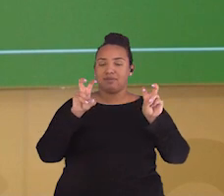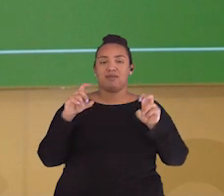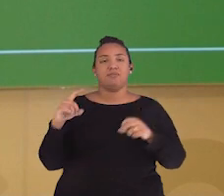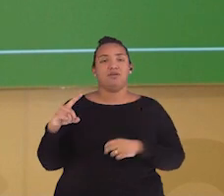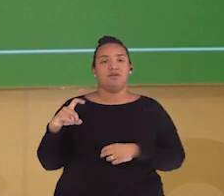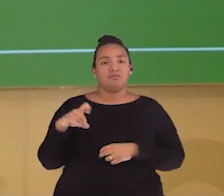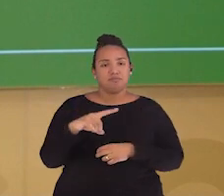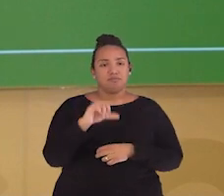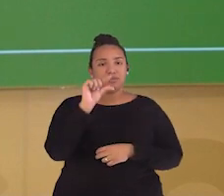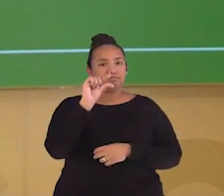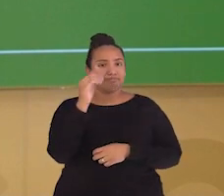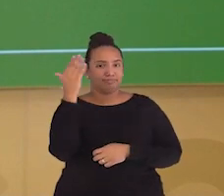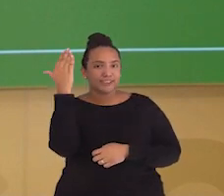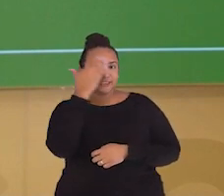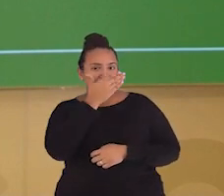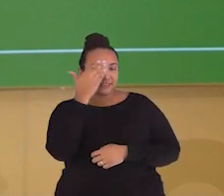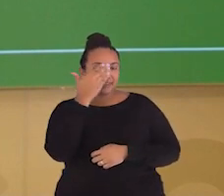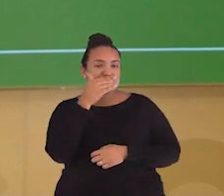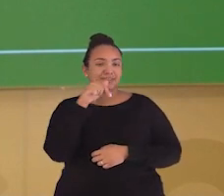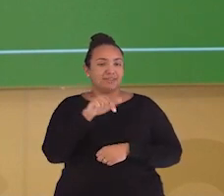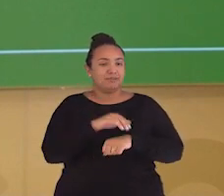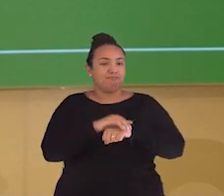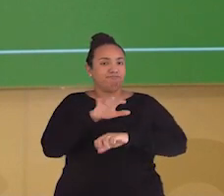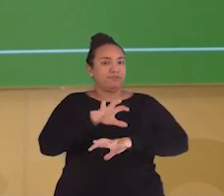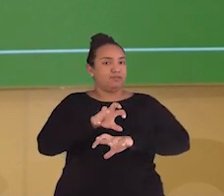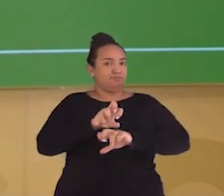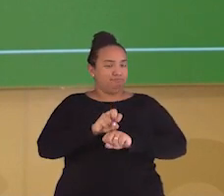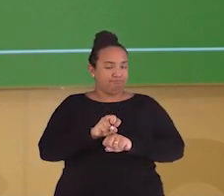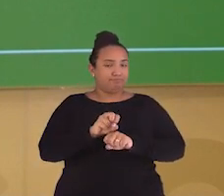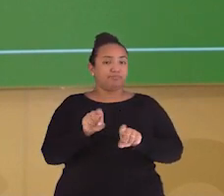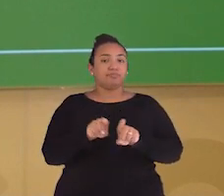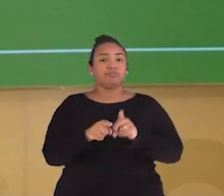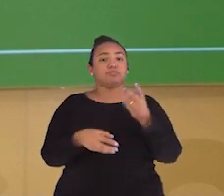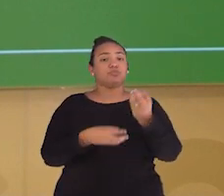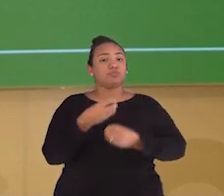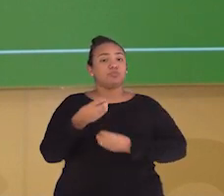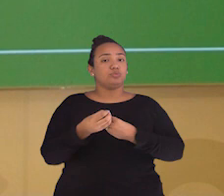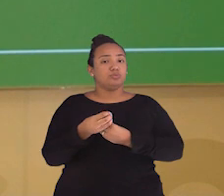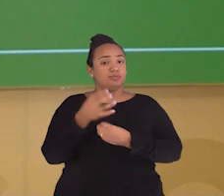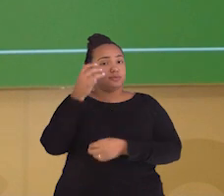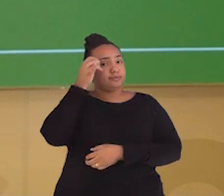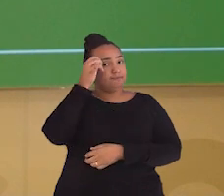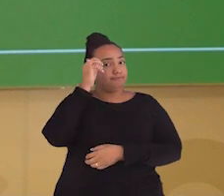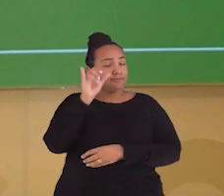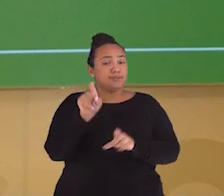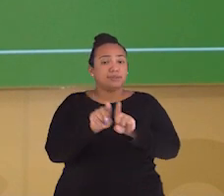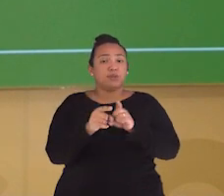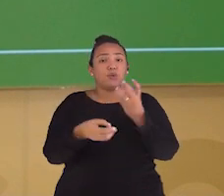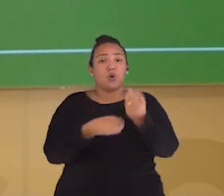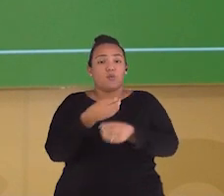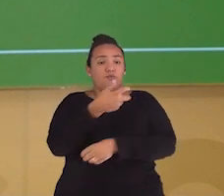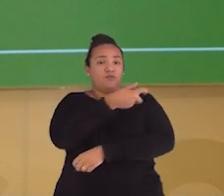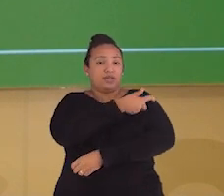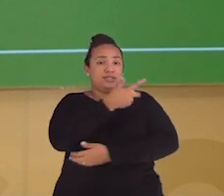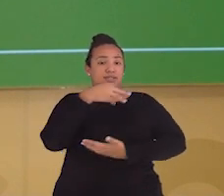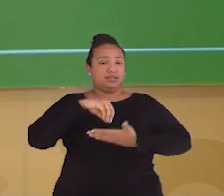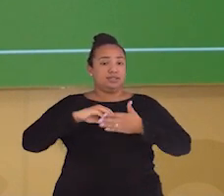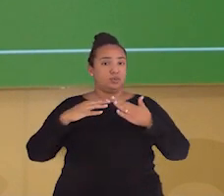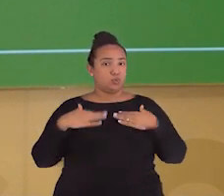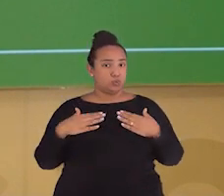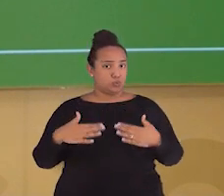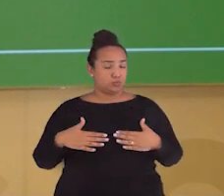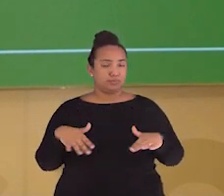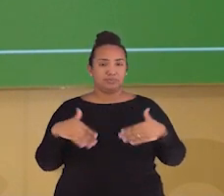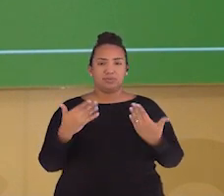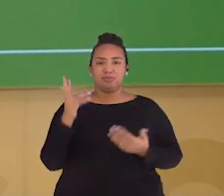-organismos que causam as infecções e como combatê-los, e como agem as vacinas. Então, vamos voltar